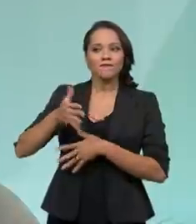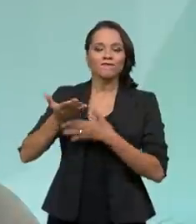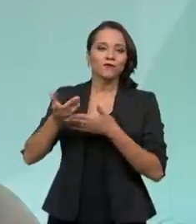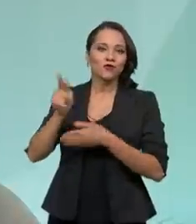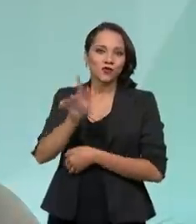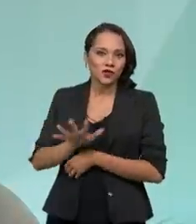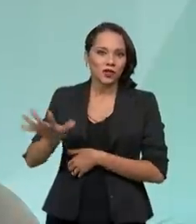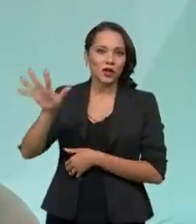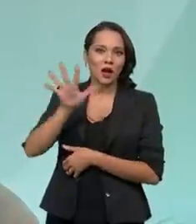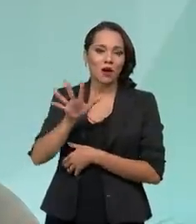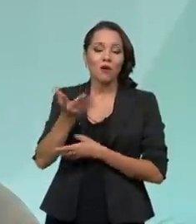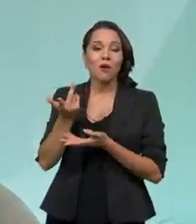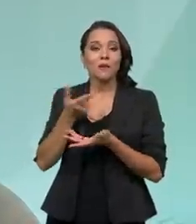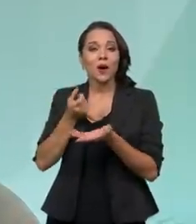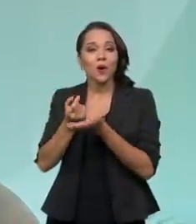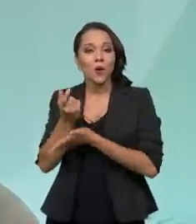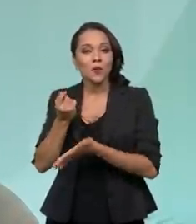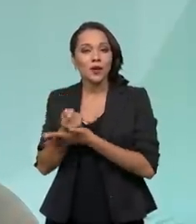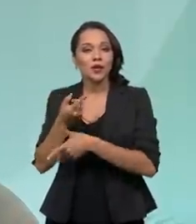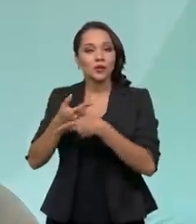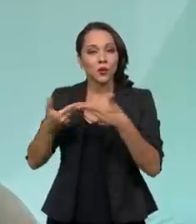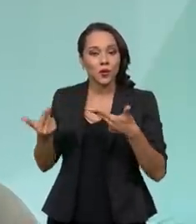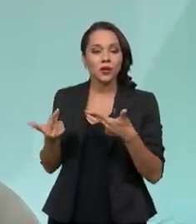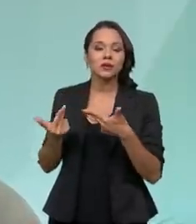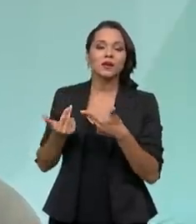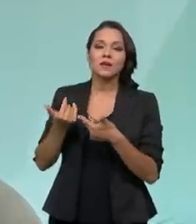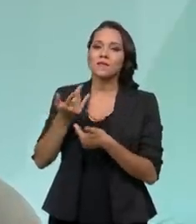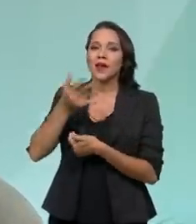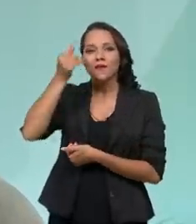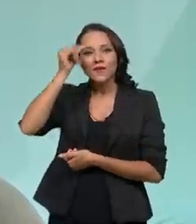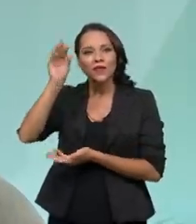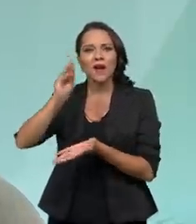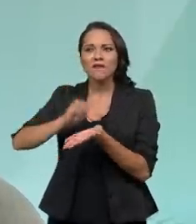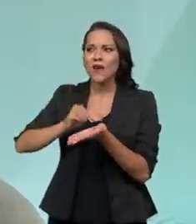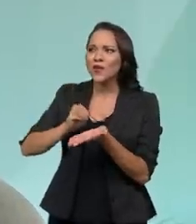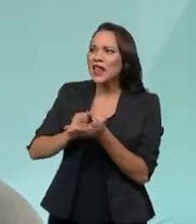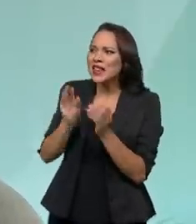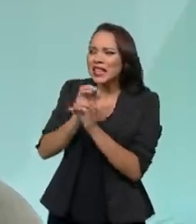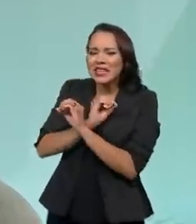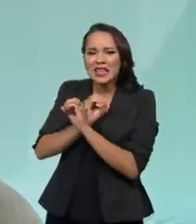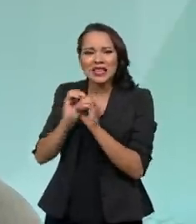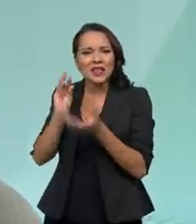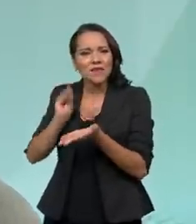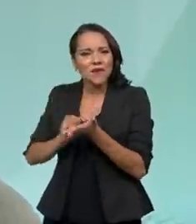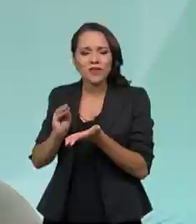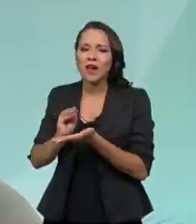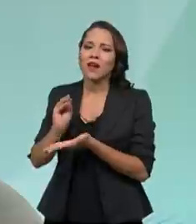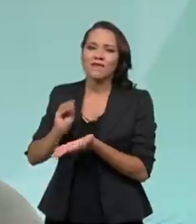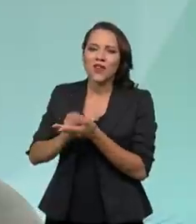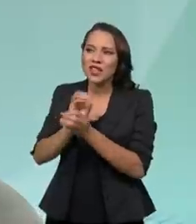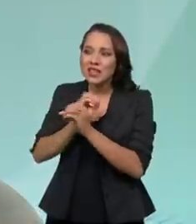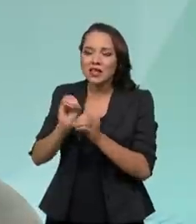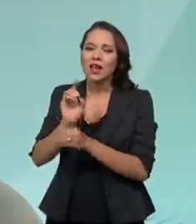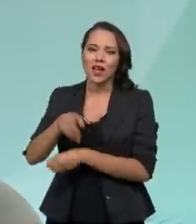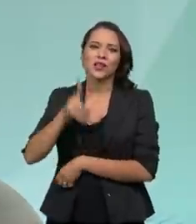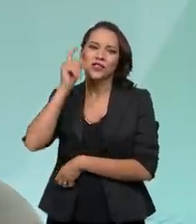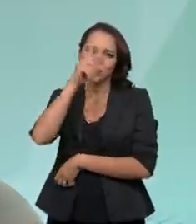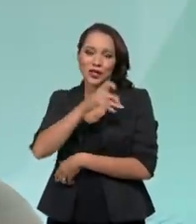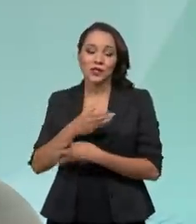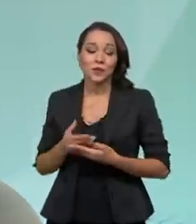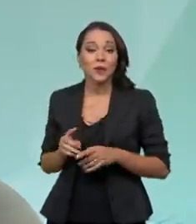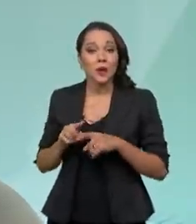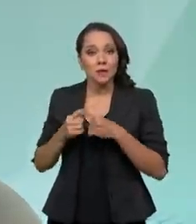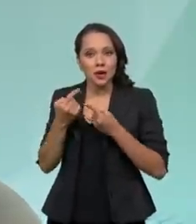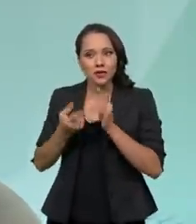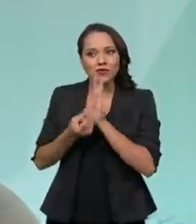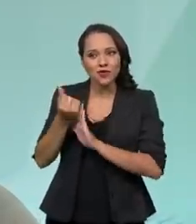geral, para comprar as coisas, para não poder faltar um item sequer, era uma coisa muito difícil. Então, mas